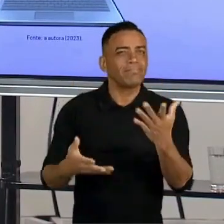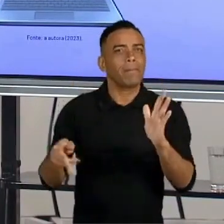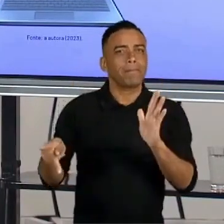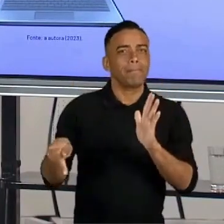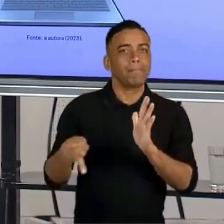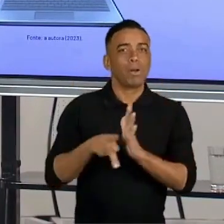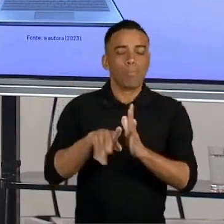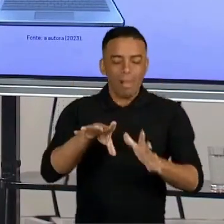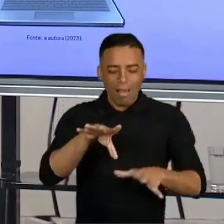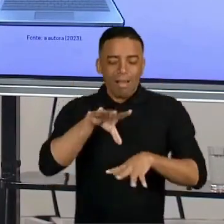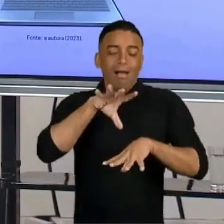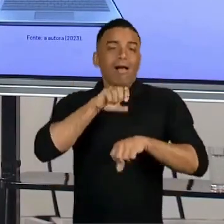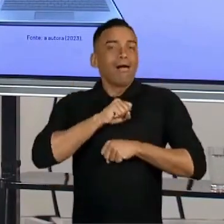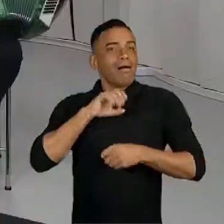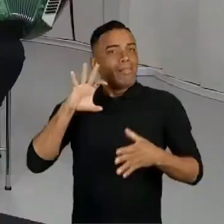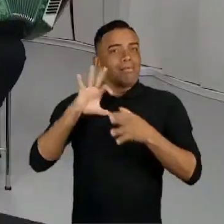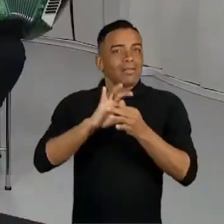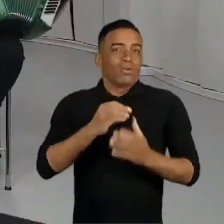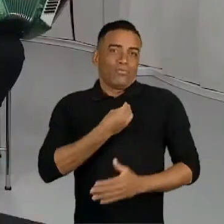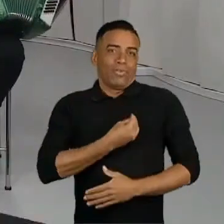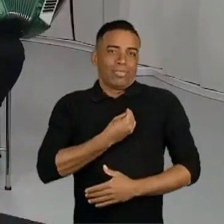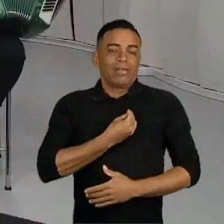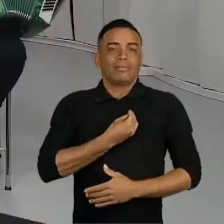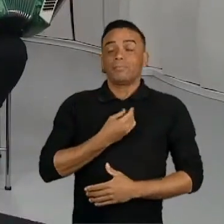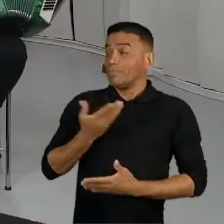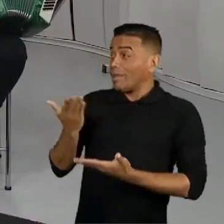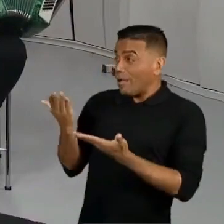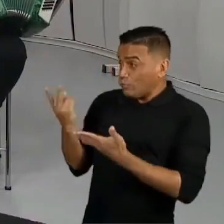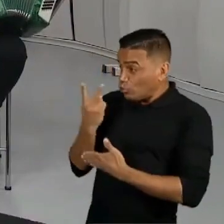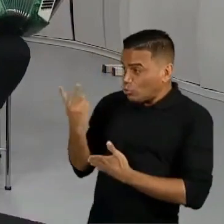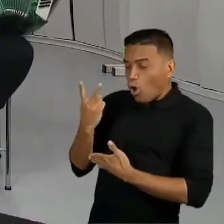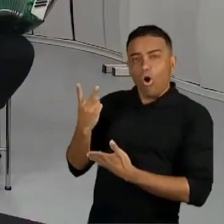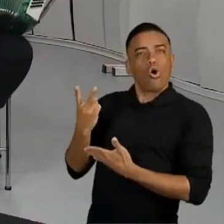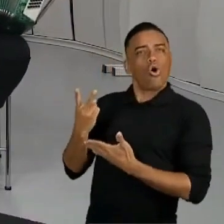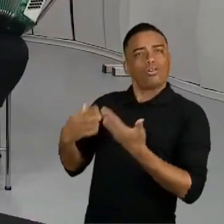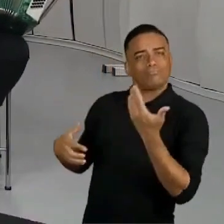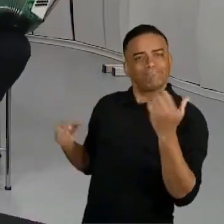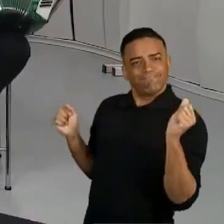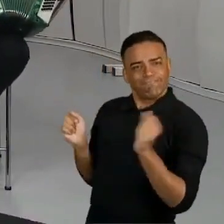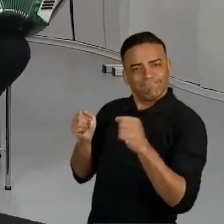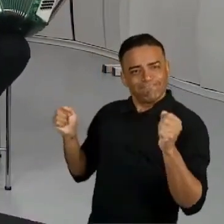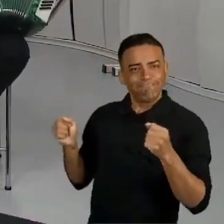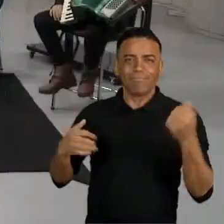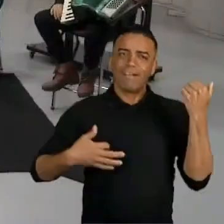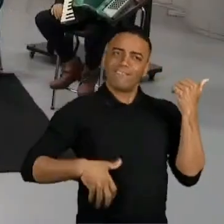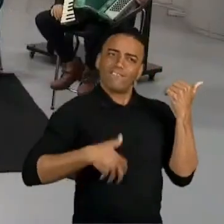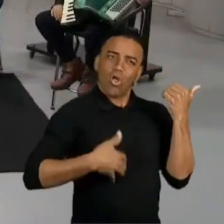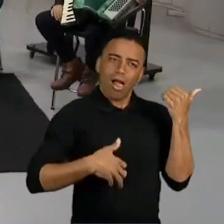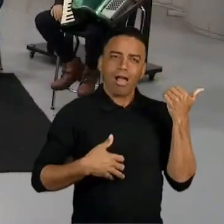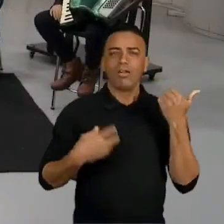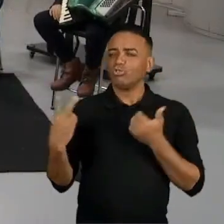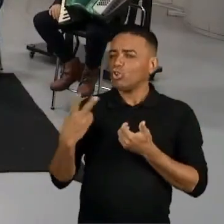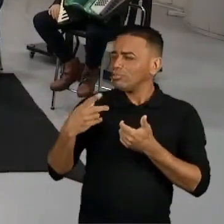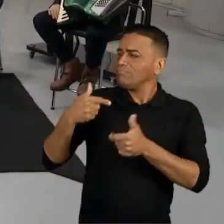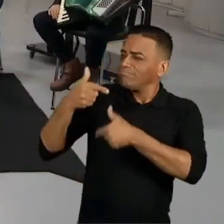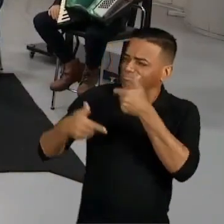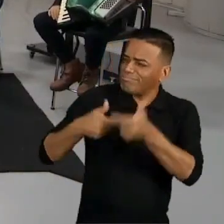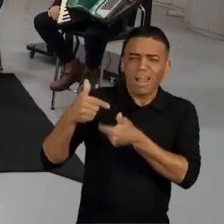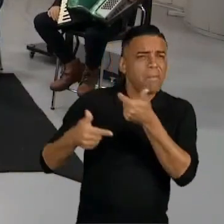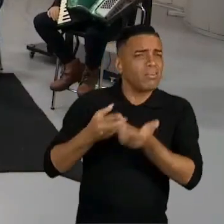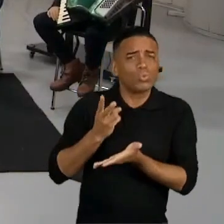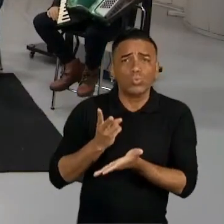nas nossas vidas, quero agradecer a presença de vocês dois, incrível o trabalho que vocês fazem, continue